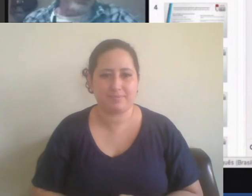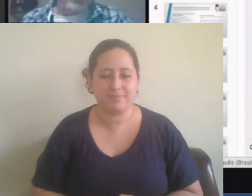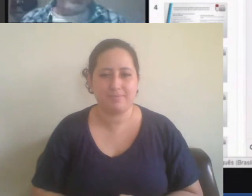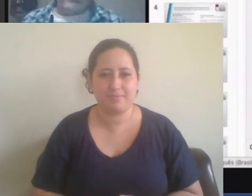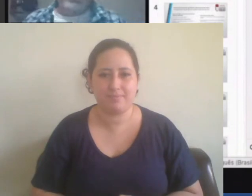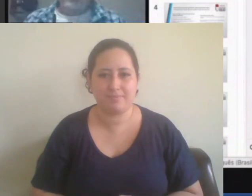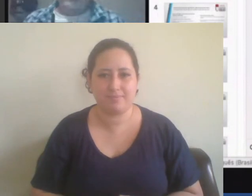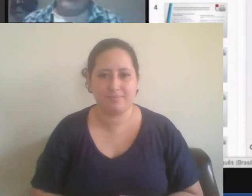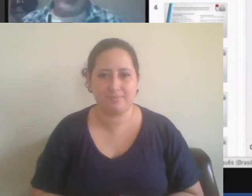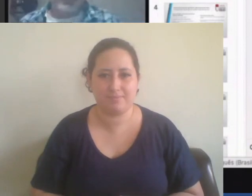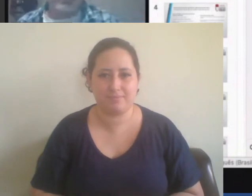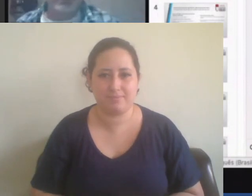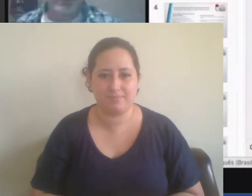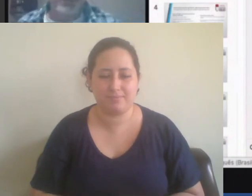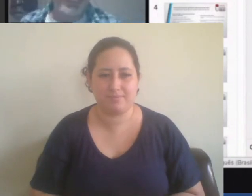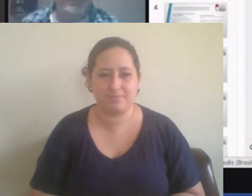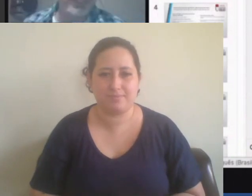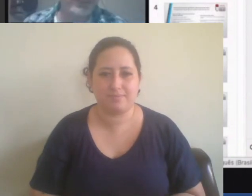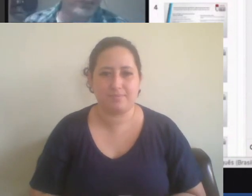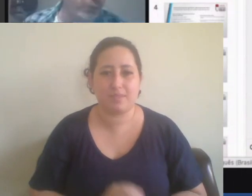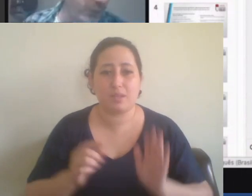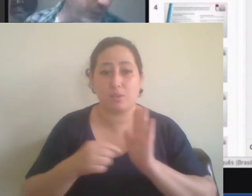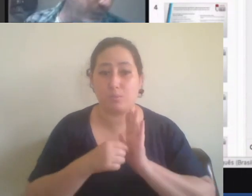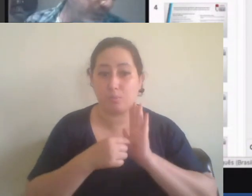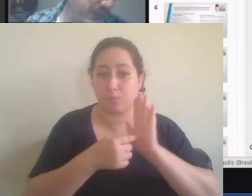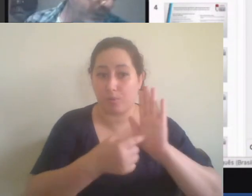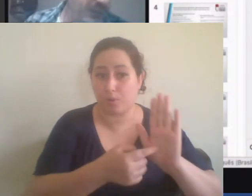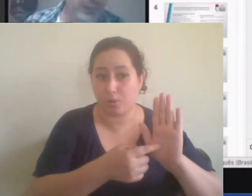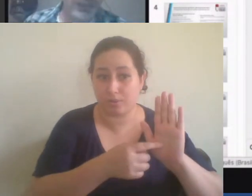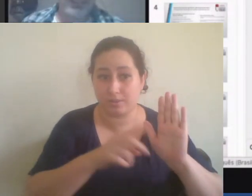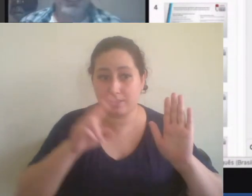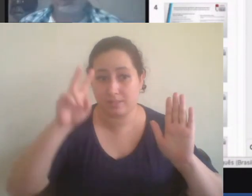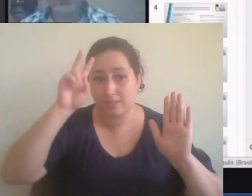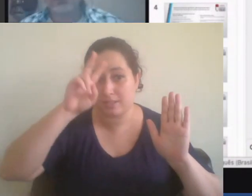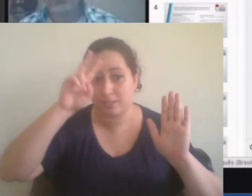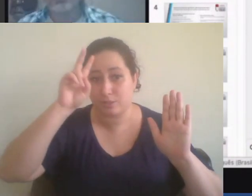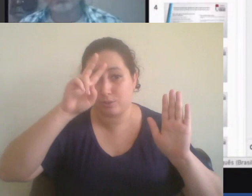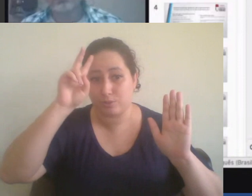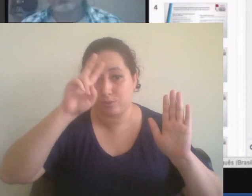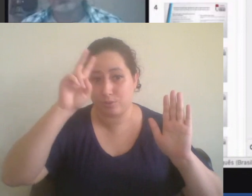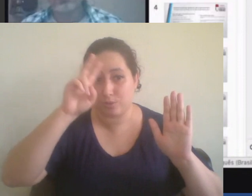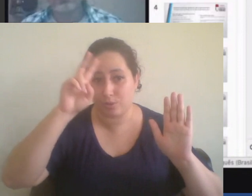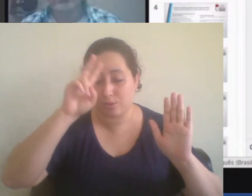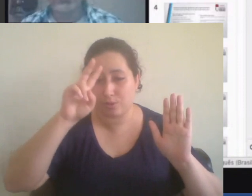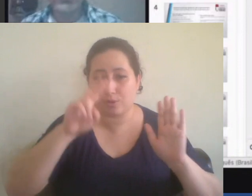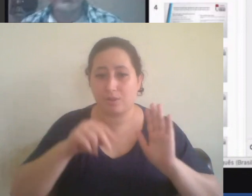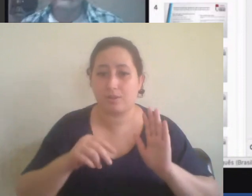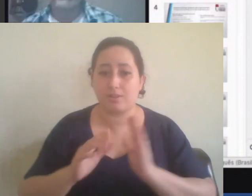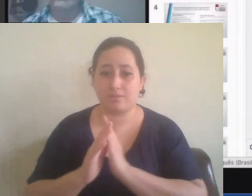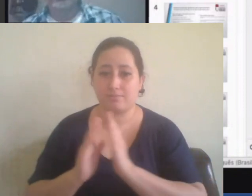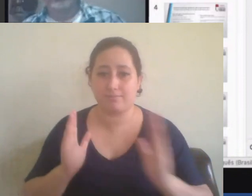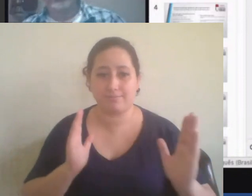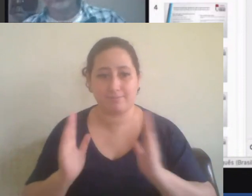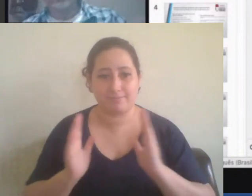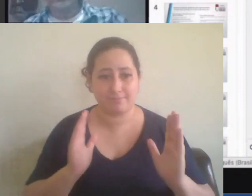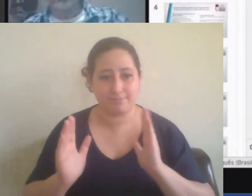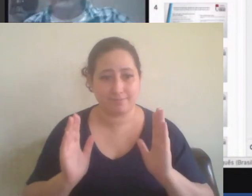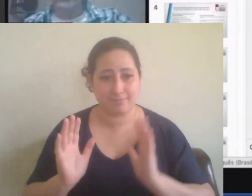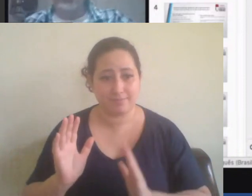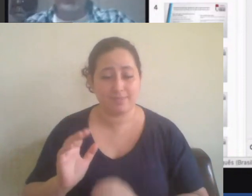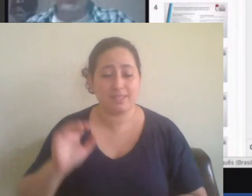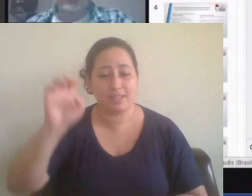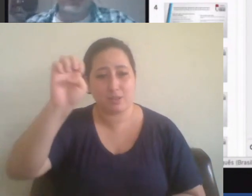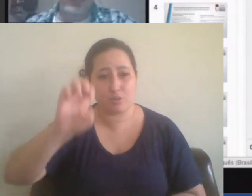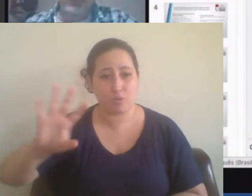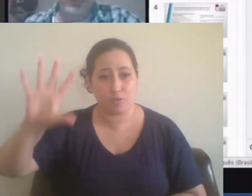Ela demonstrava um momento da história aonde os monarcas europeus,